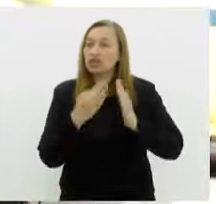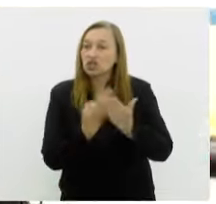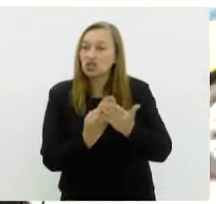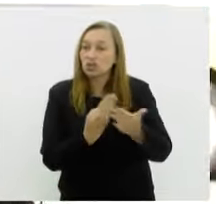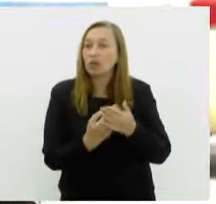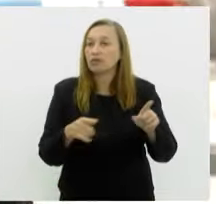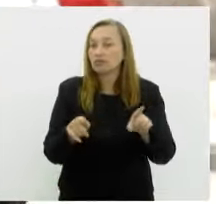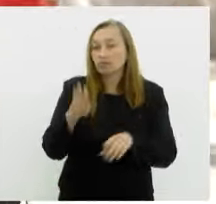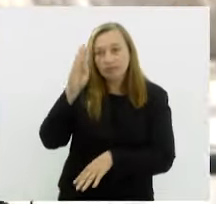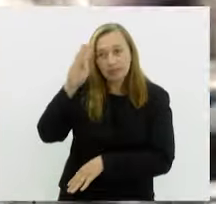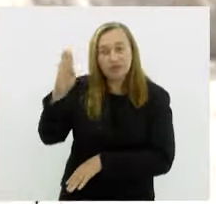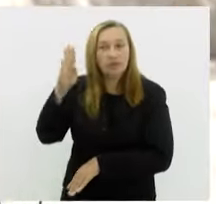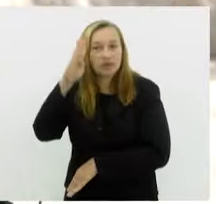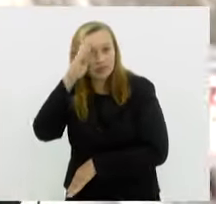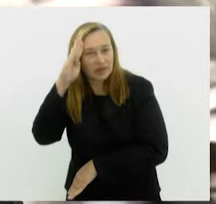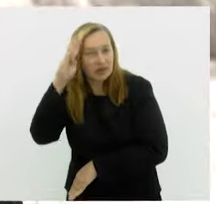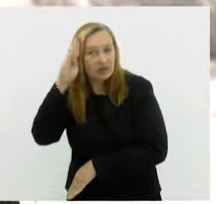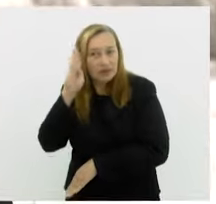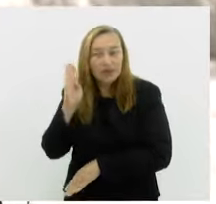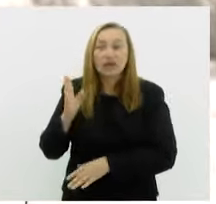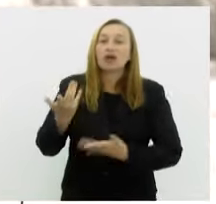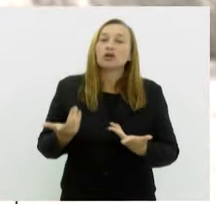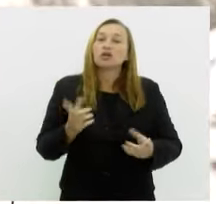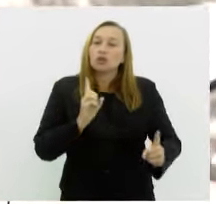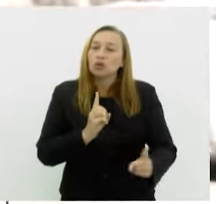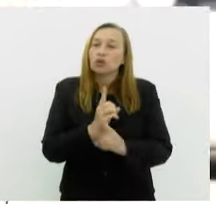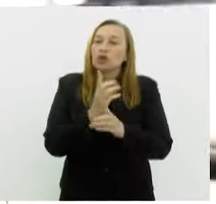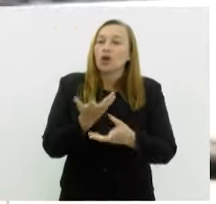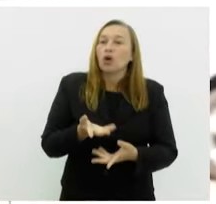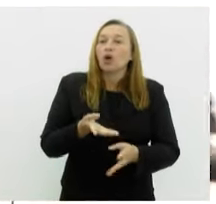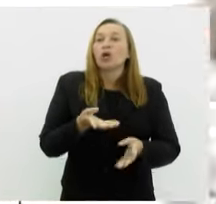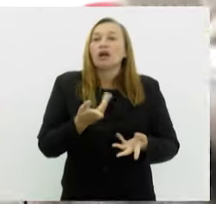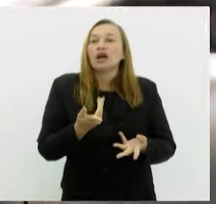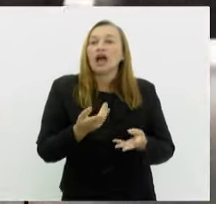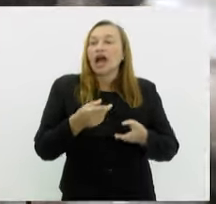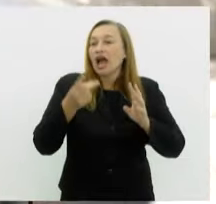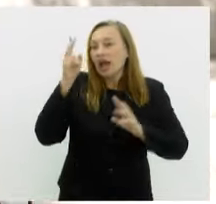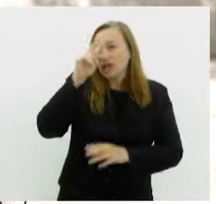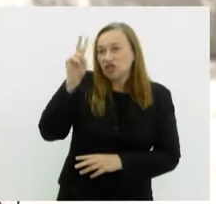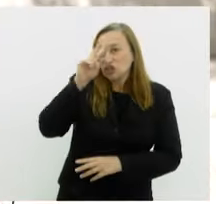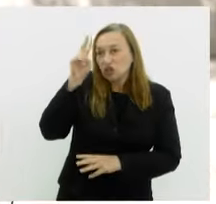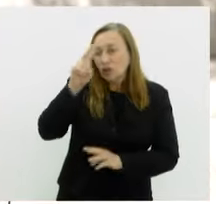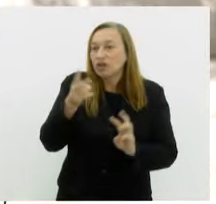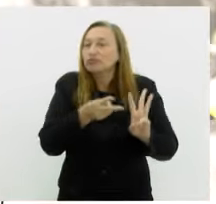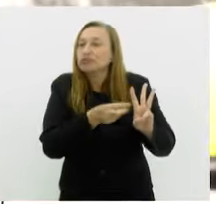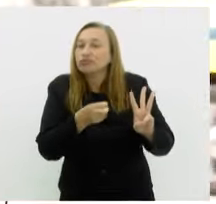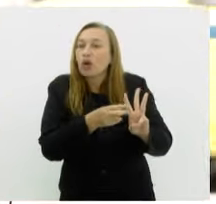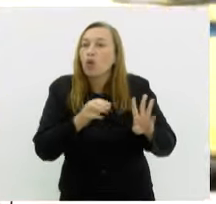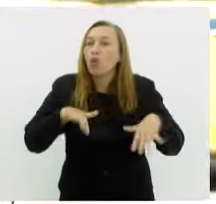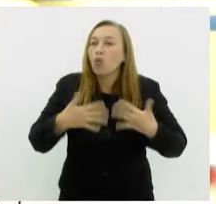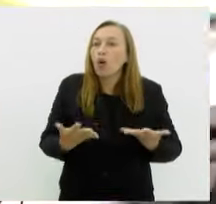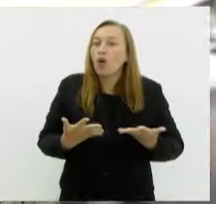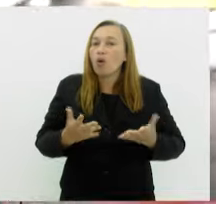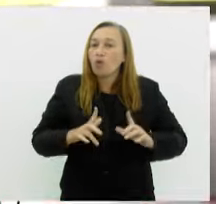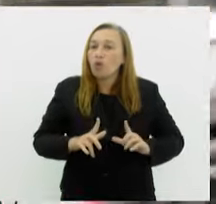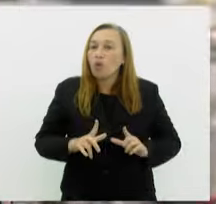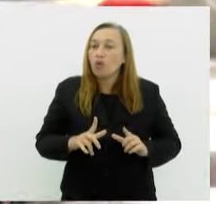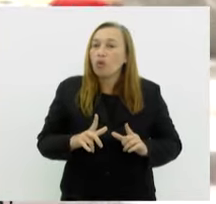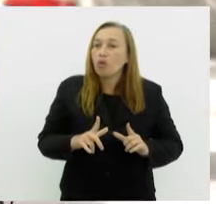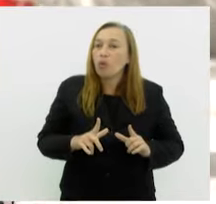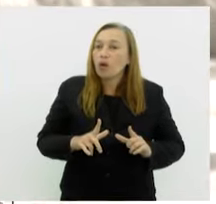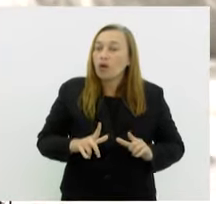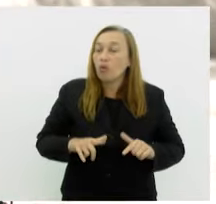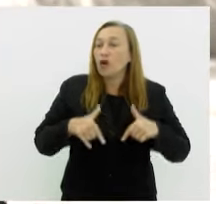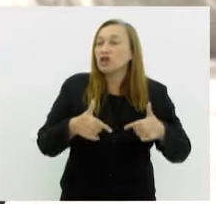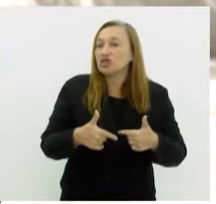academias. É um trabalho de redescobrimento, contando a história dos nossos povos originários. Qual é a reação do público com essas informações?